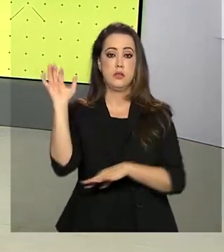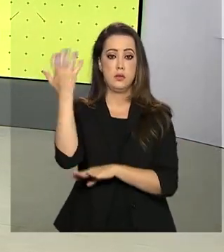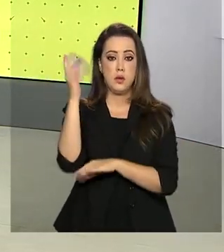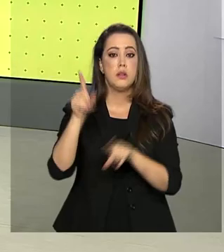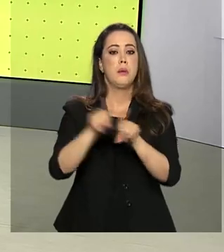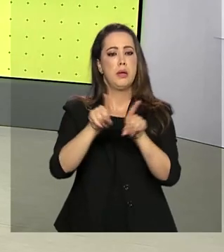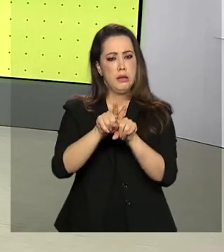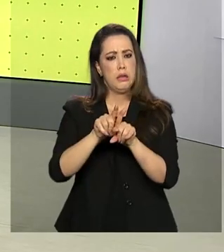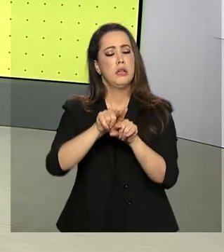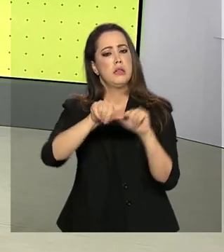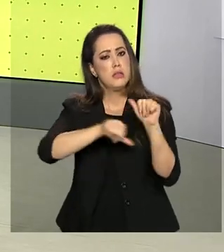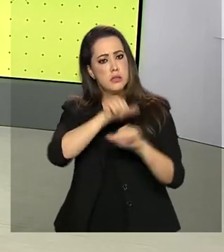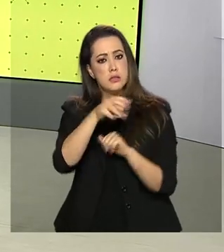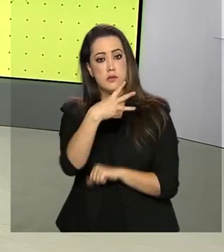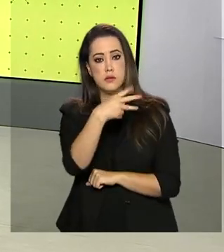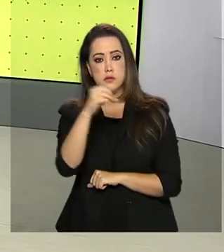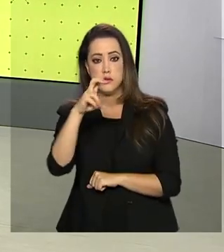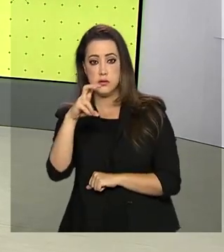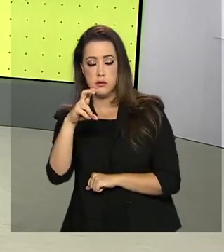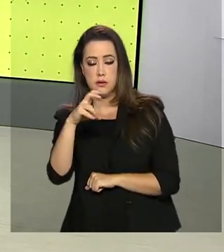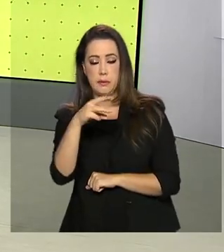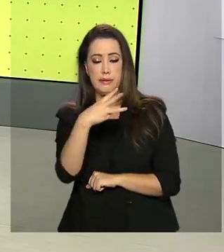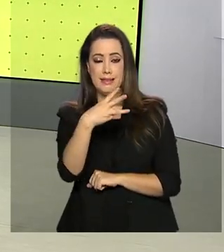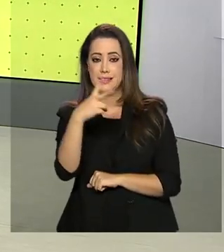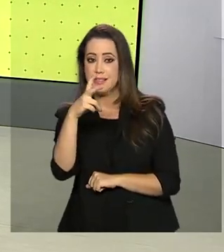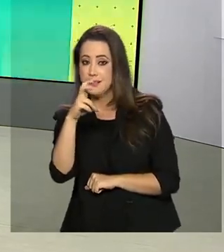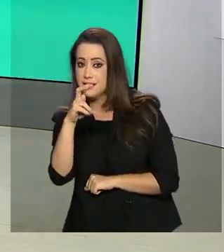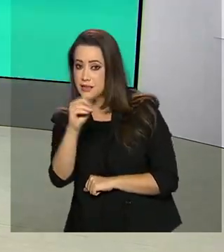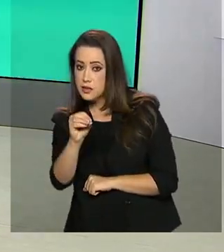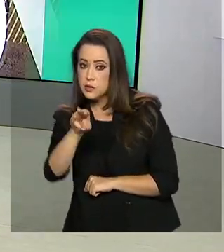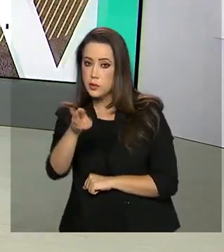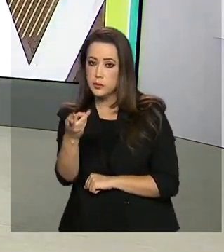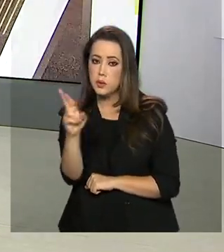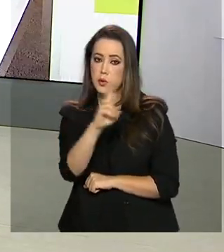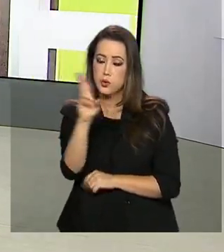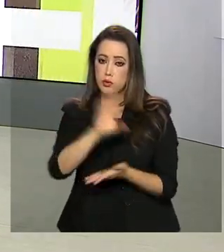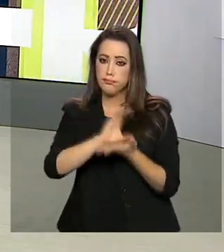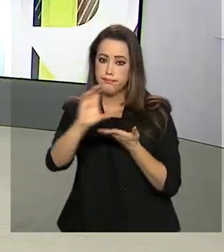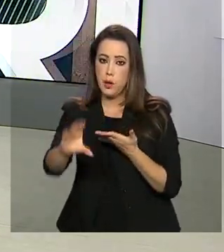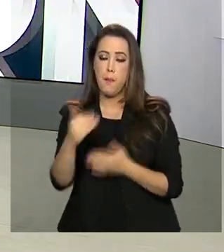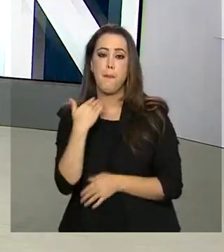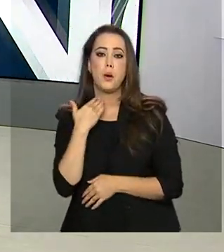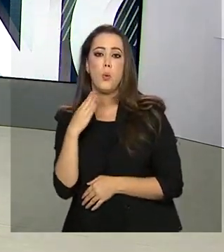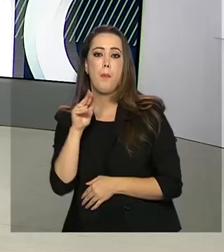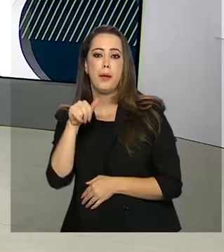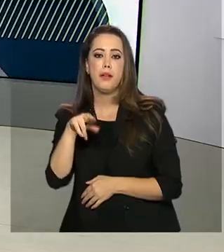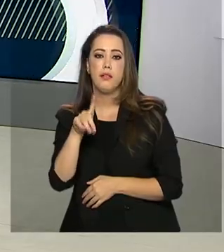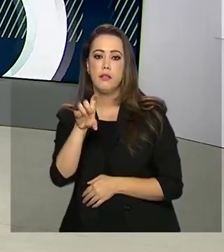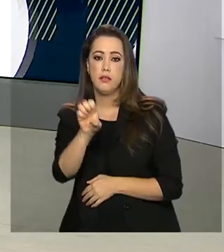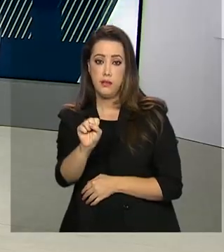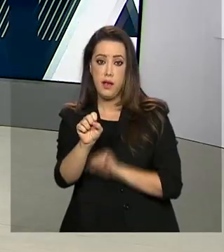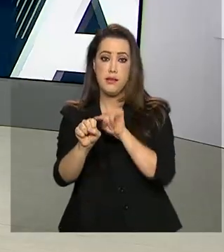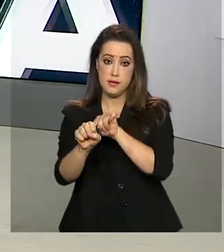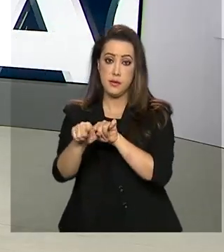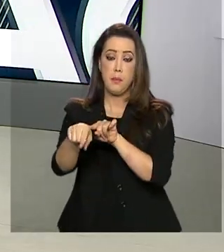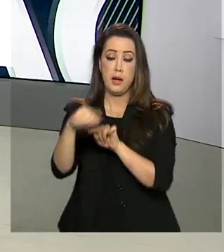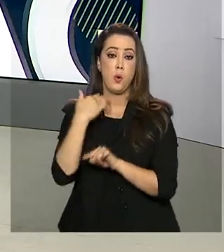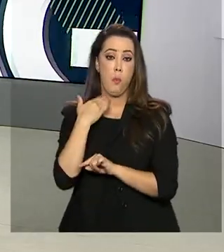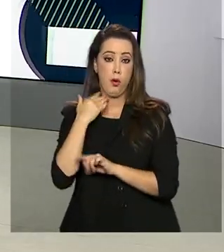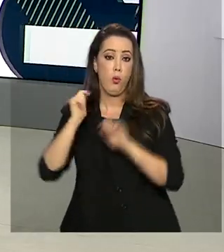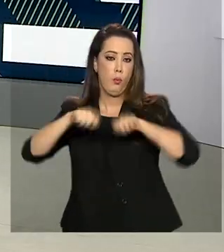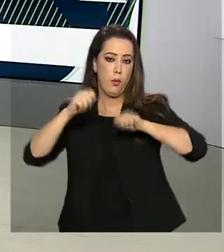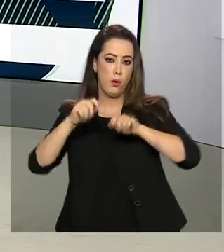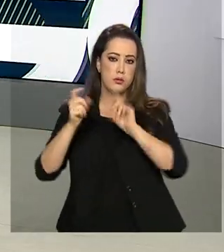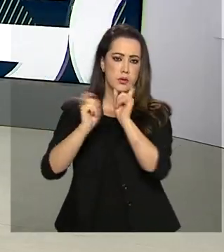Ambiente transferiu 350 milhões de reais do Fundo do Clima para que o BNDES possa estruturar projetos de saneamento e